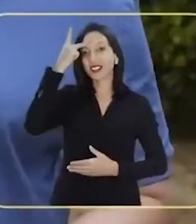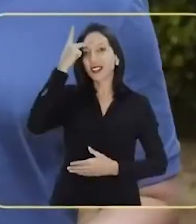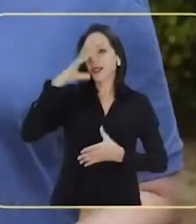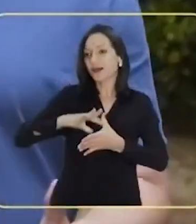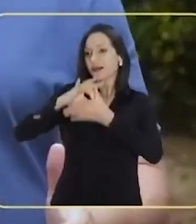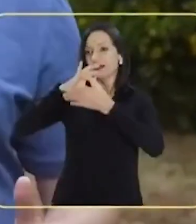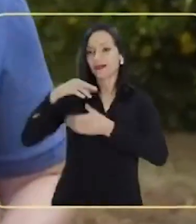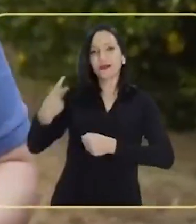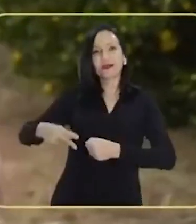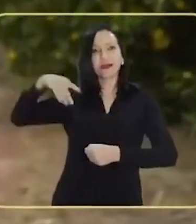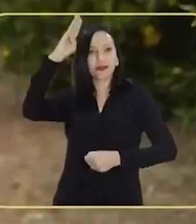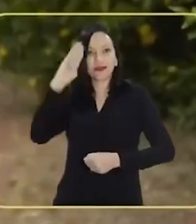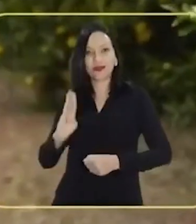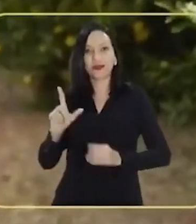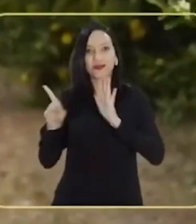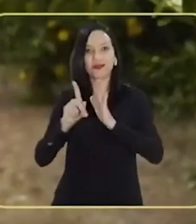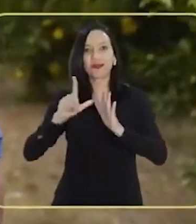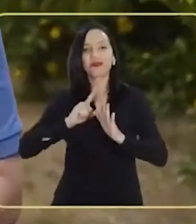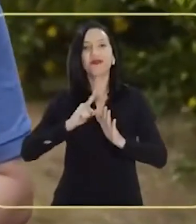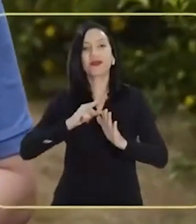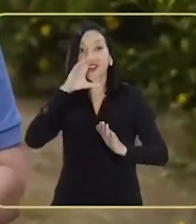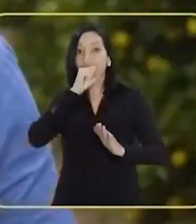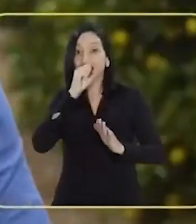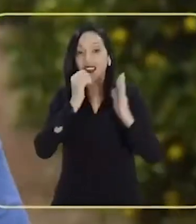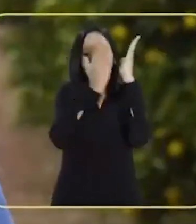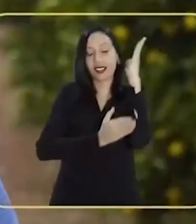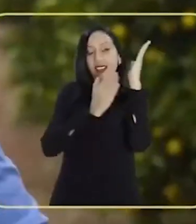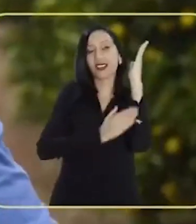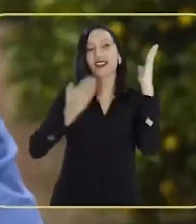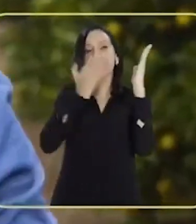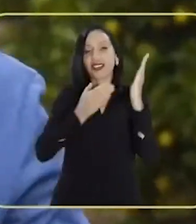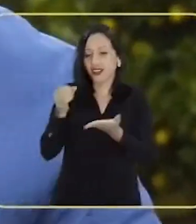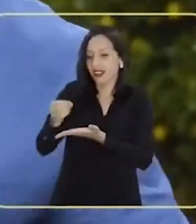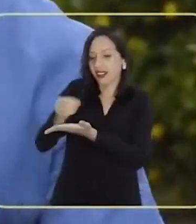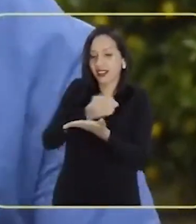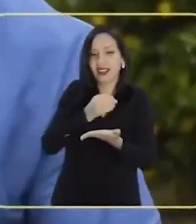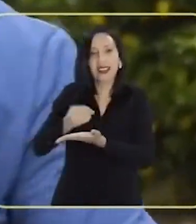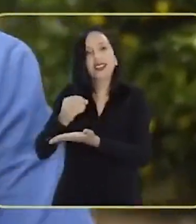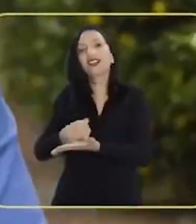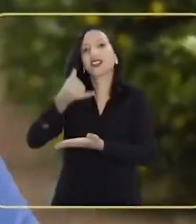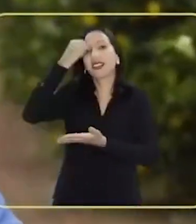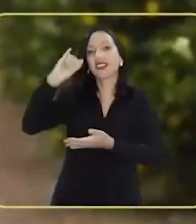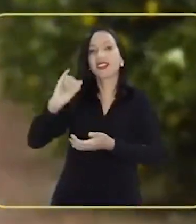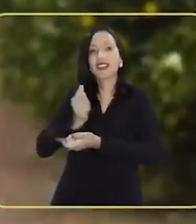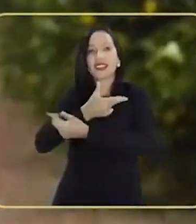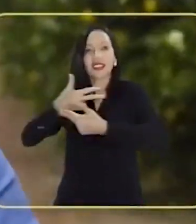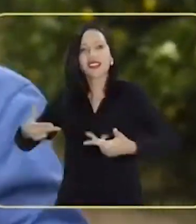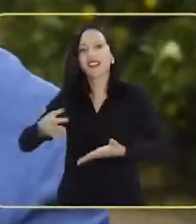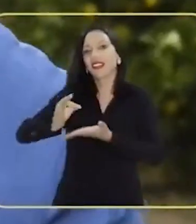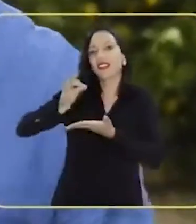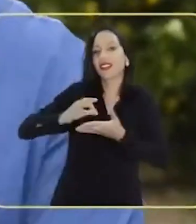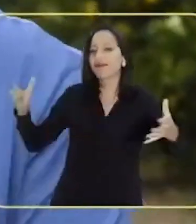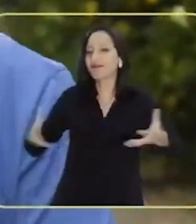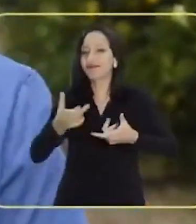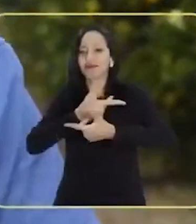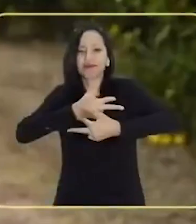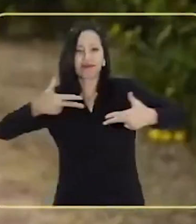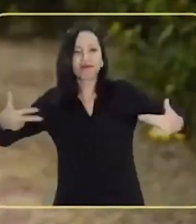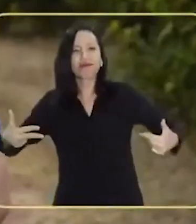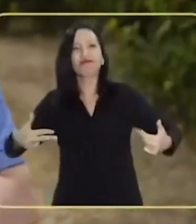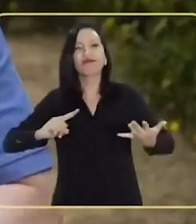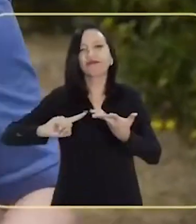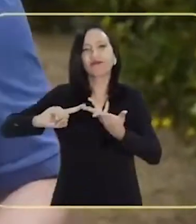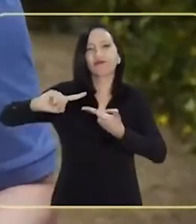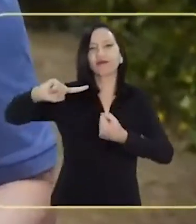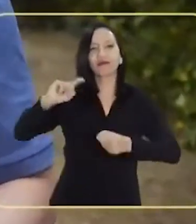São Paulo é líder no país Em laranja e cana-de-açúcar Mas também temos cereais A pecuária, avicultura, suinocultura Café, hortifrutis